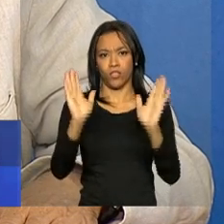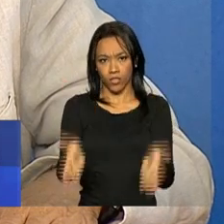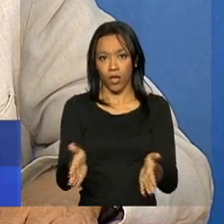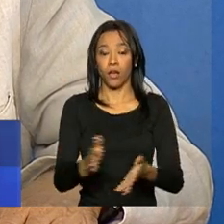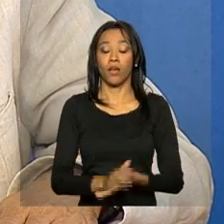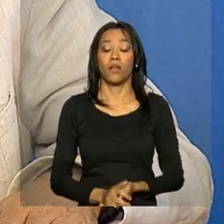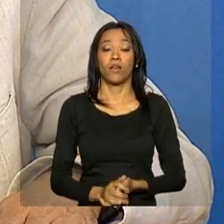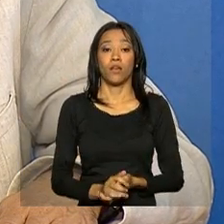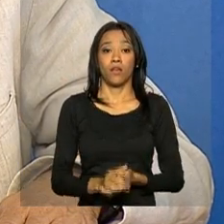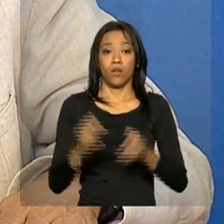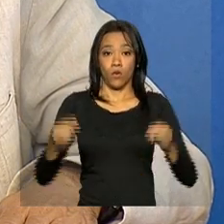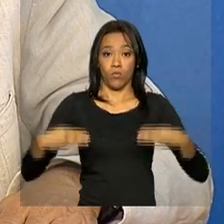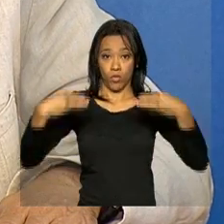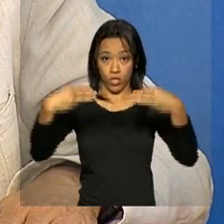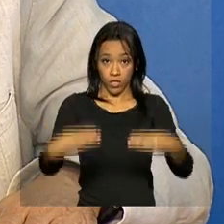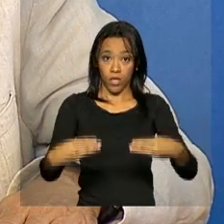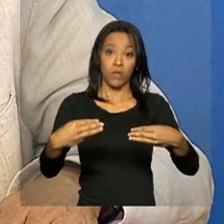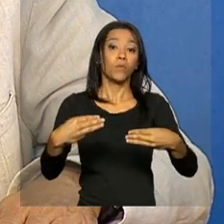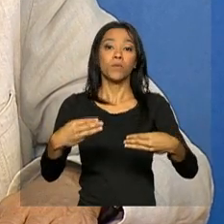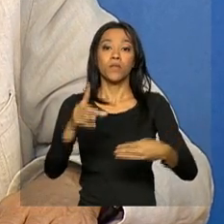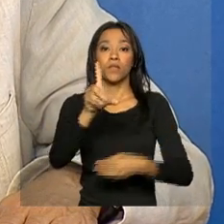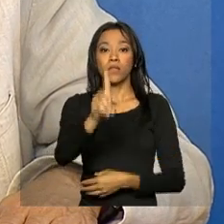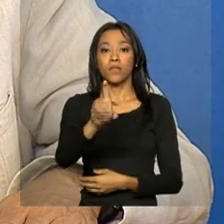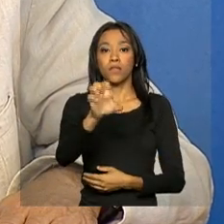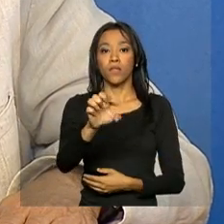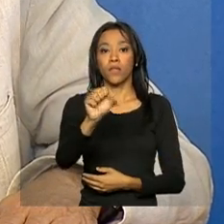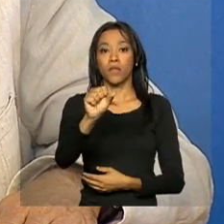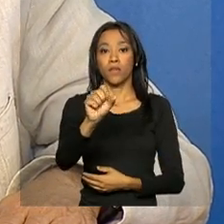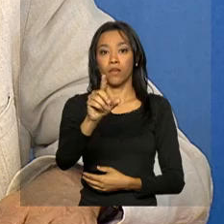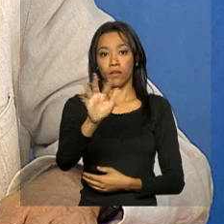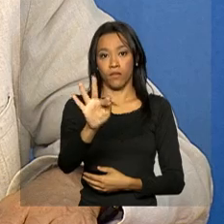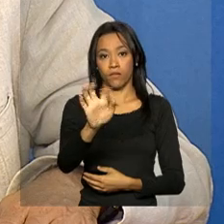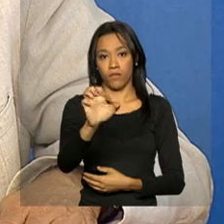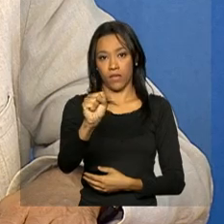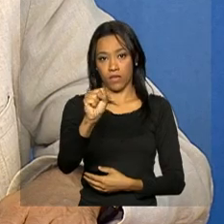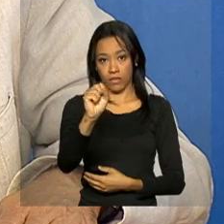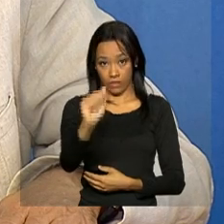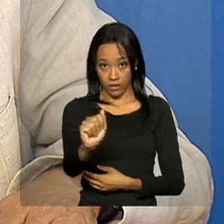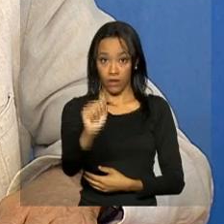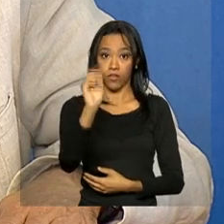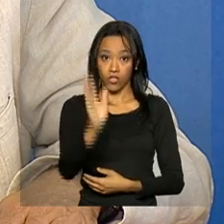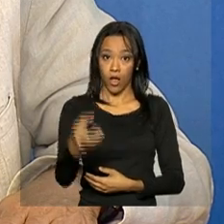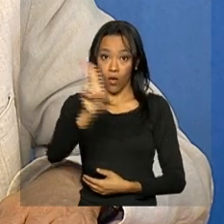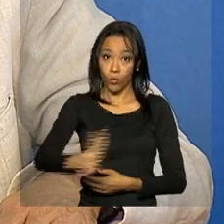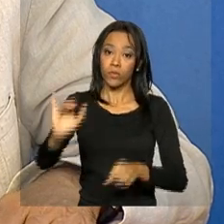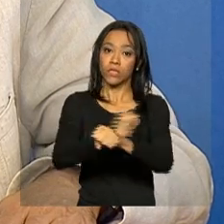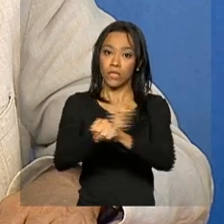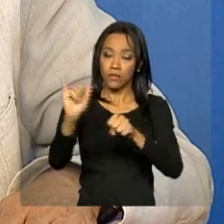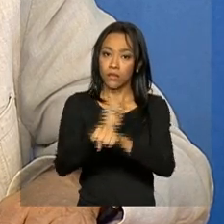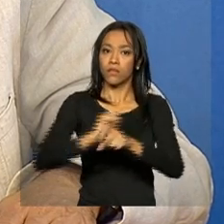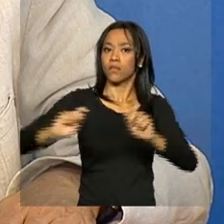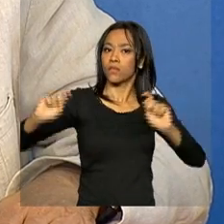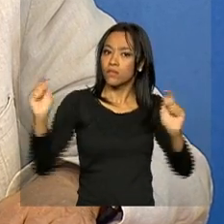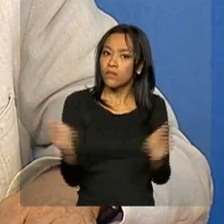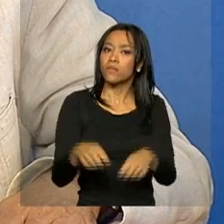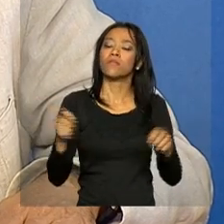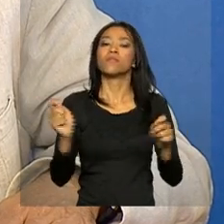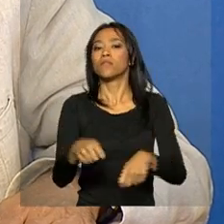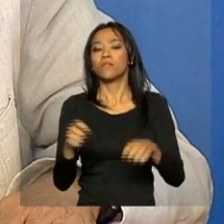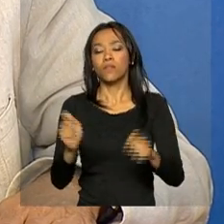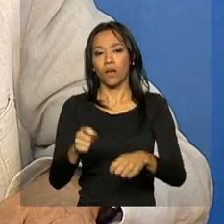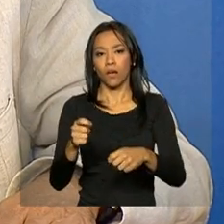Ministério da Defesa usa os recursos que possui para cumprir as suas